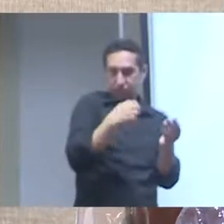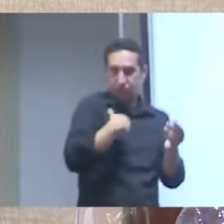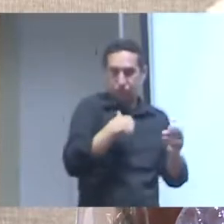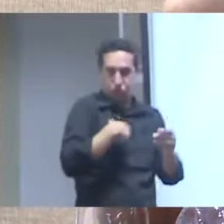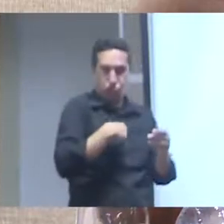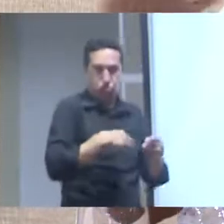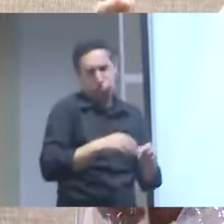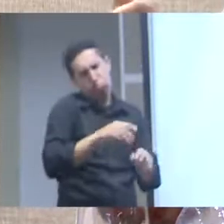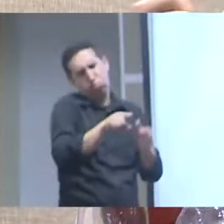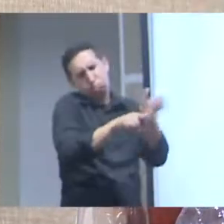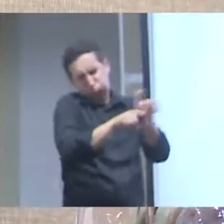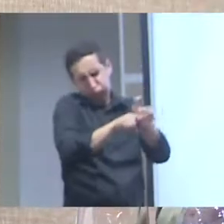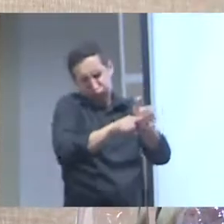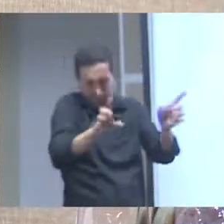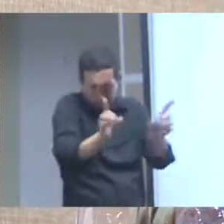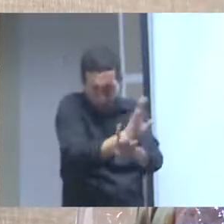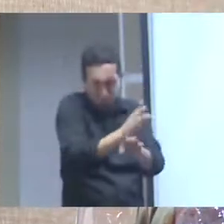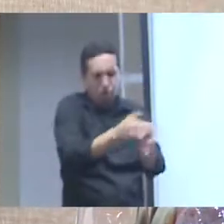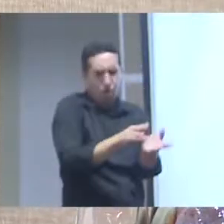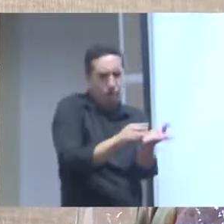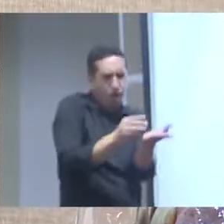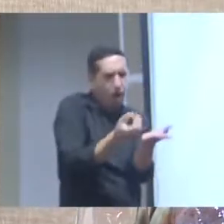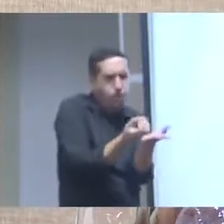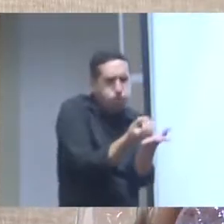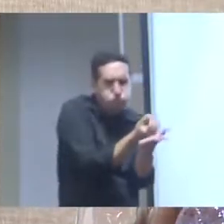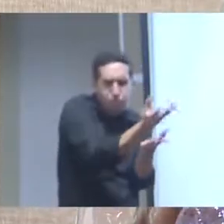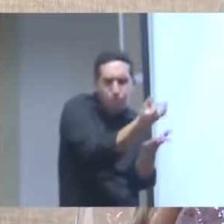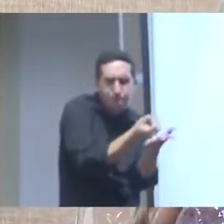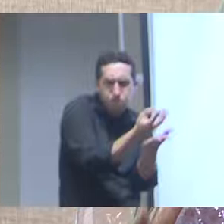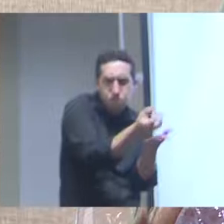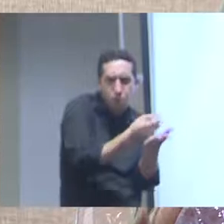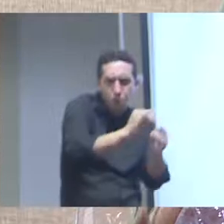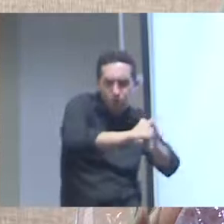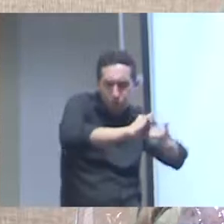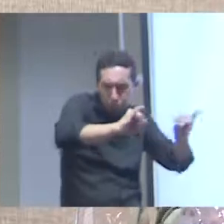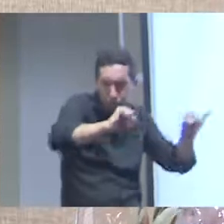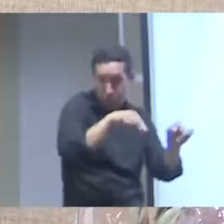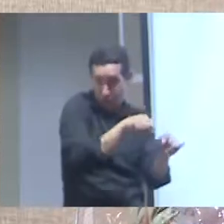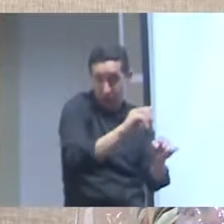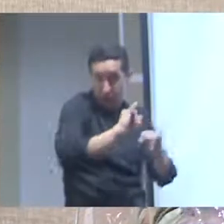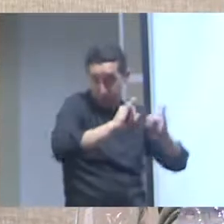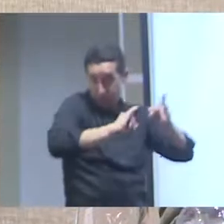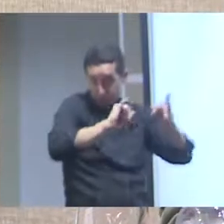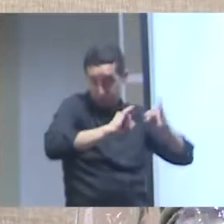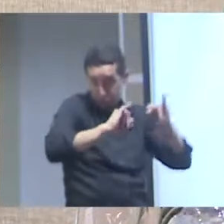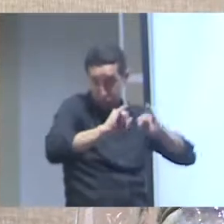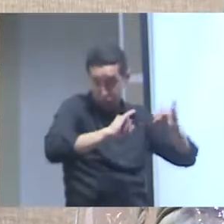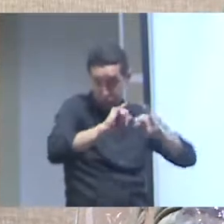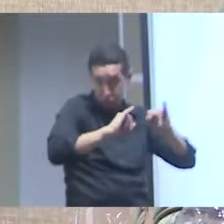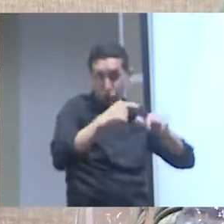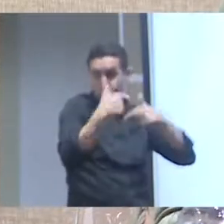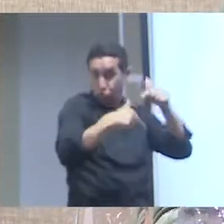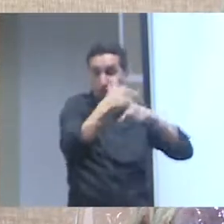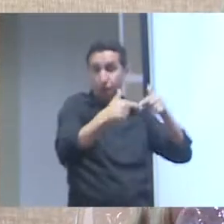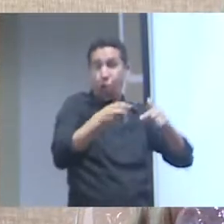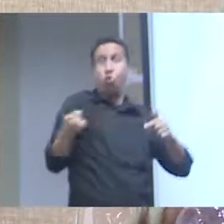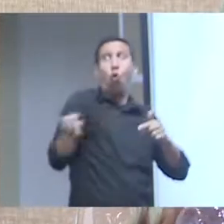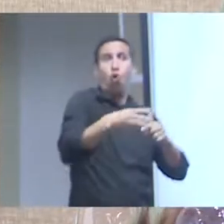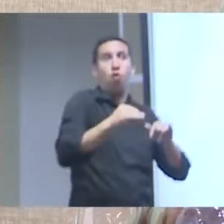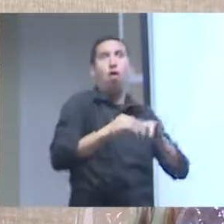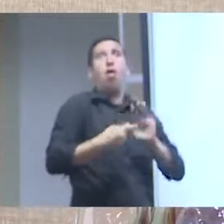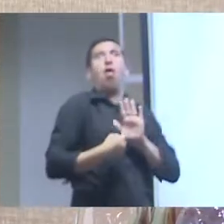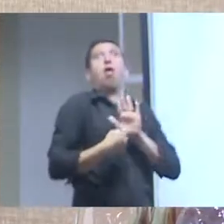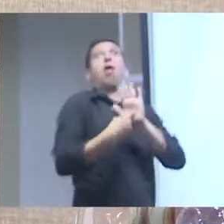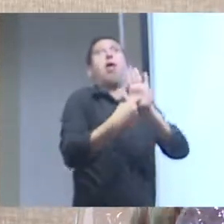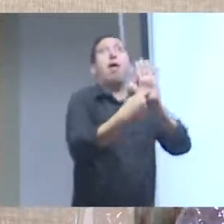seu trabalho inédito que ele vai ter convite para autorias e hoje tem instrumentos como data papers por exemplo que